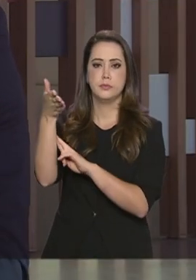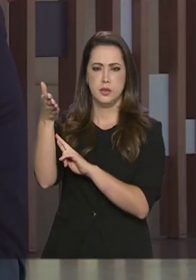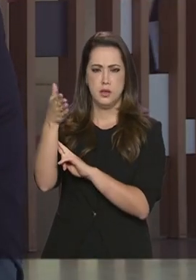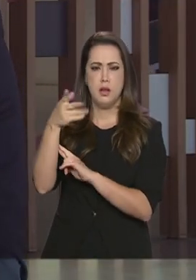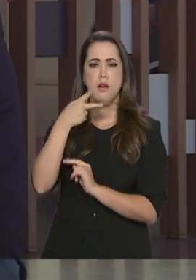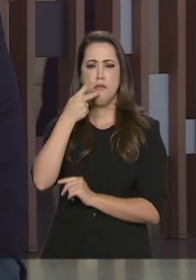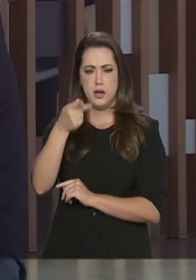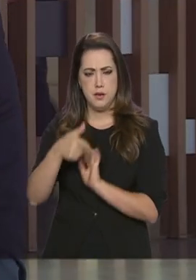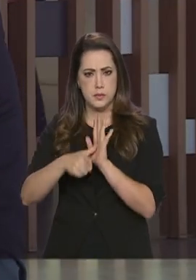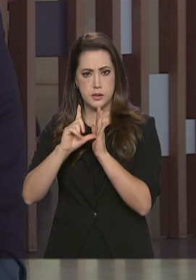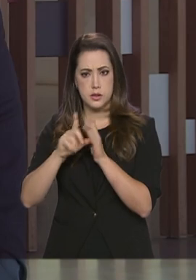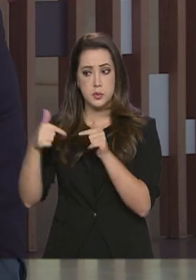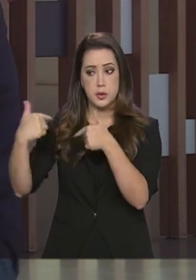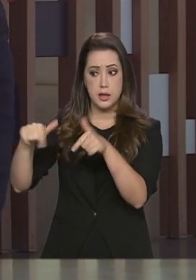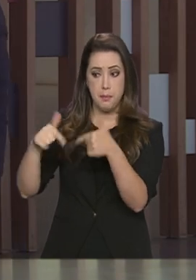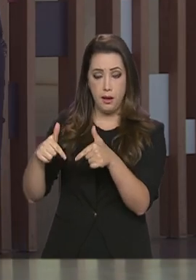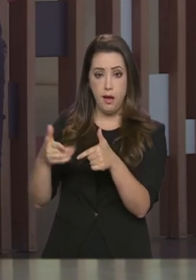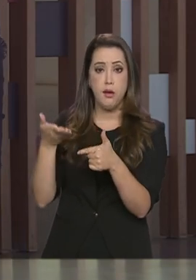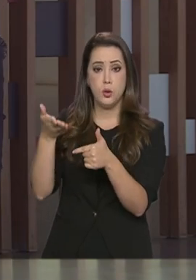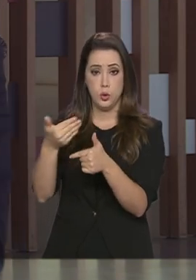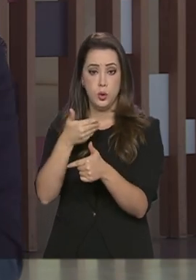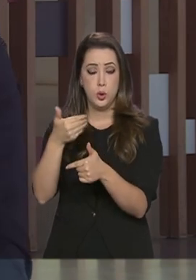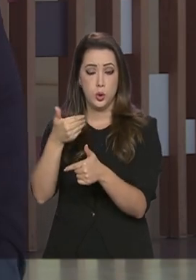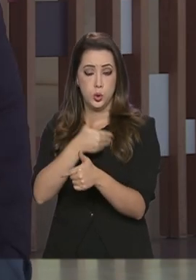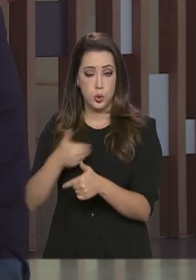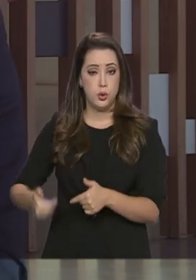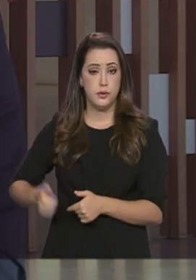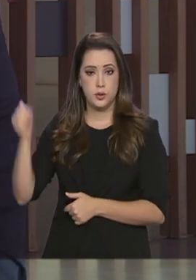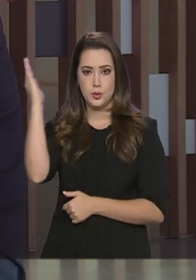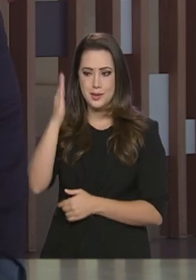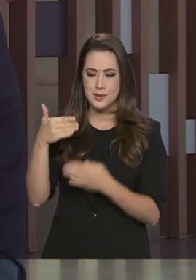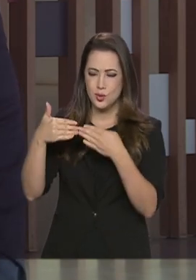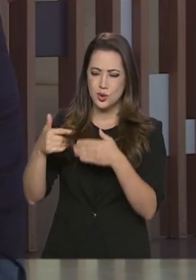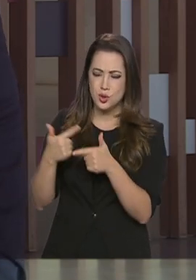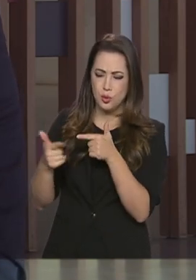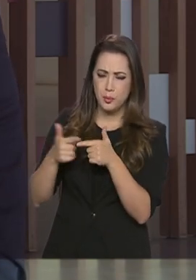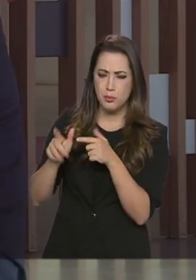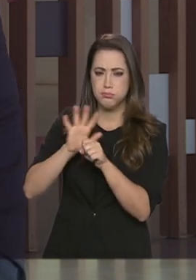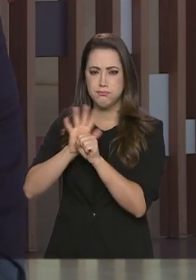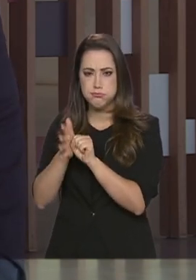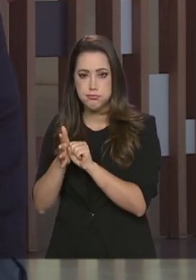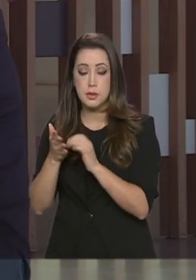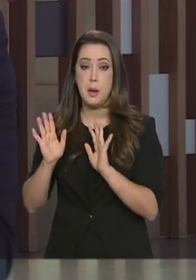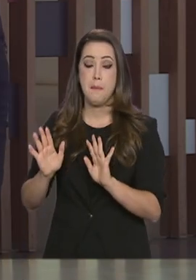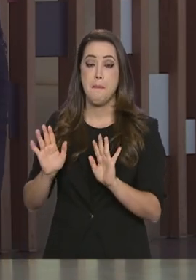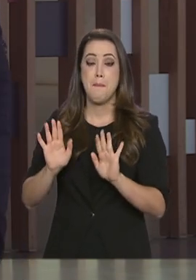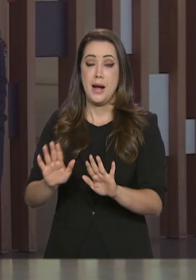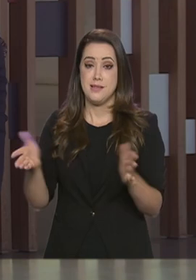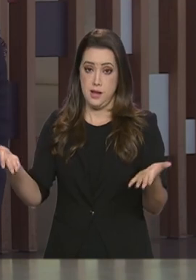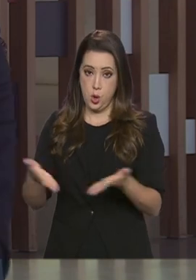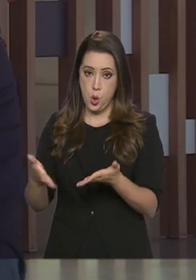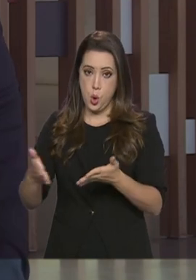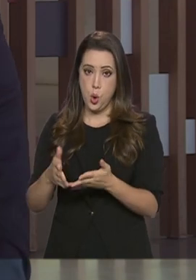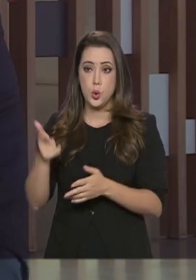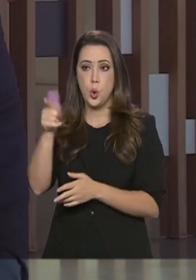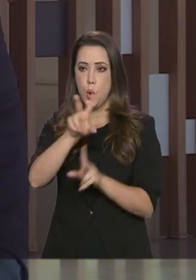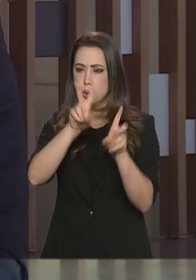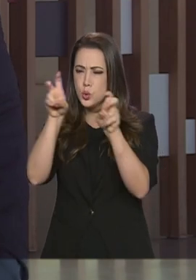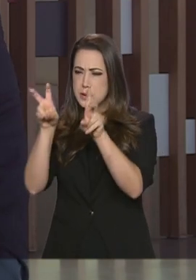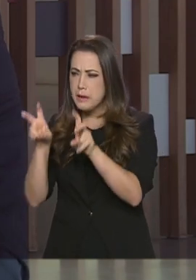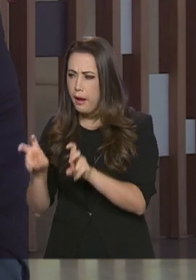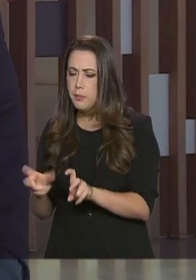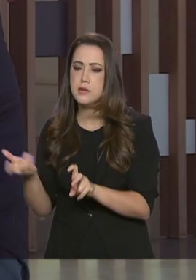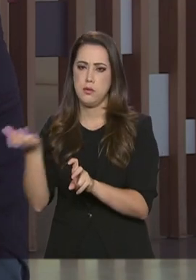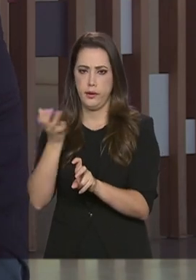do Itamaraty e do governo brasileiro no enfrentamento da pandemia do coronavírus. Agora, eu queria trazer outros assuntos à